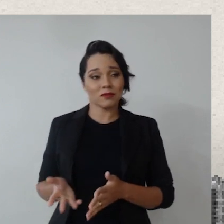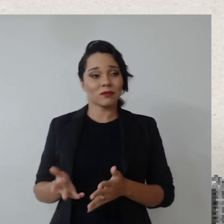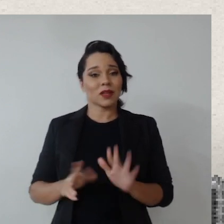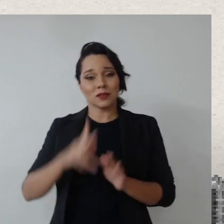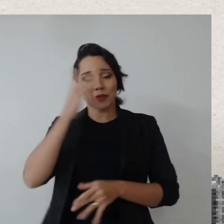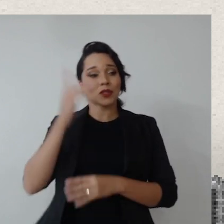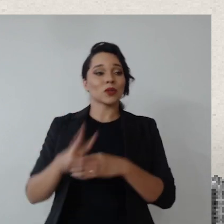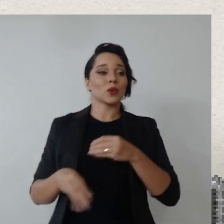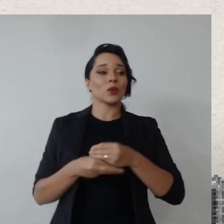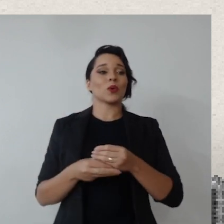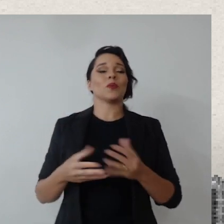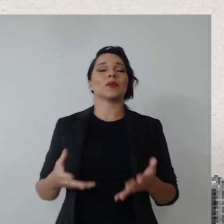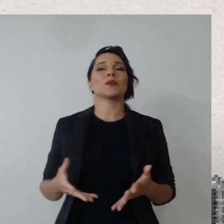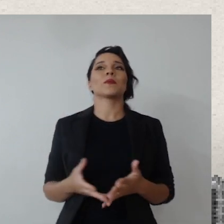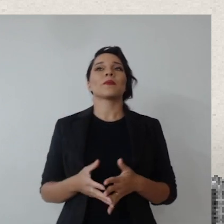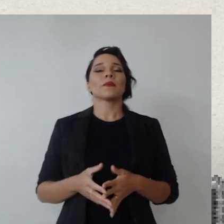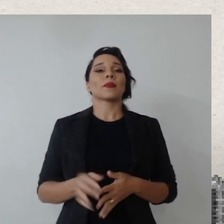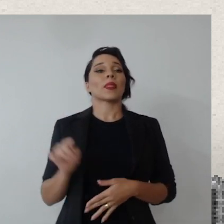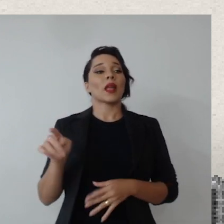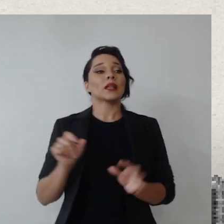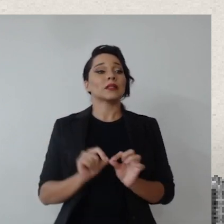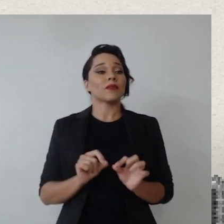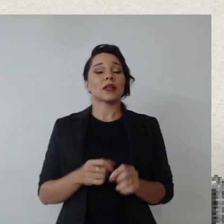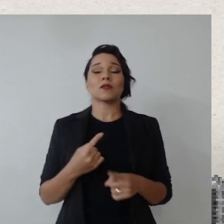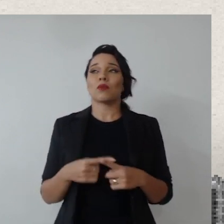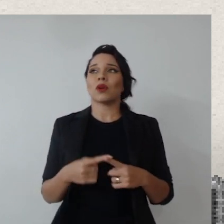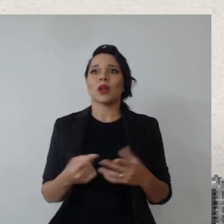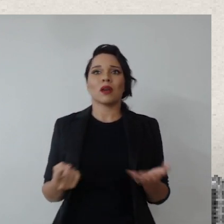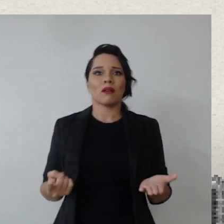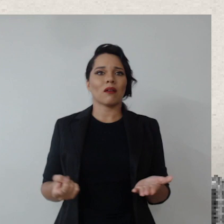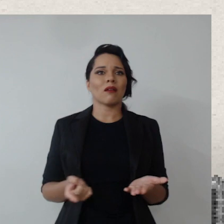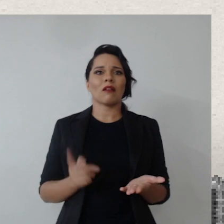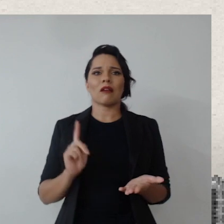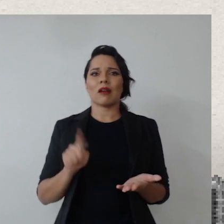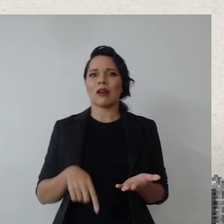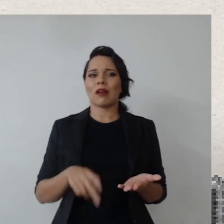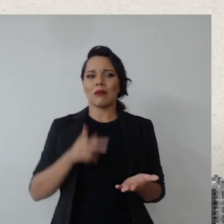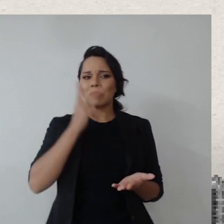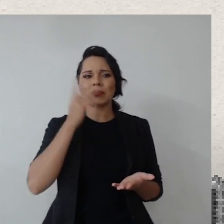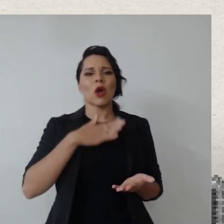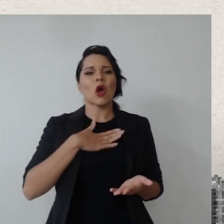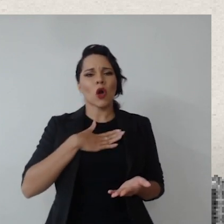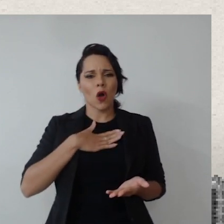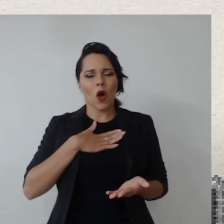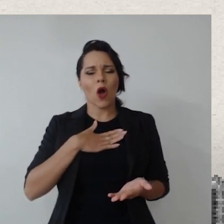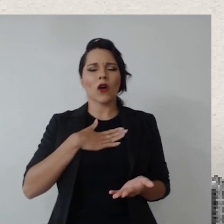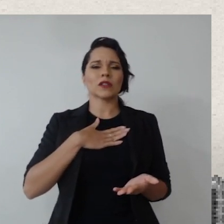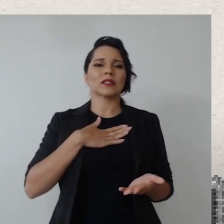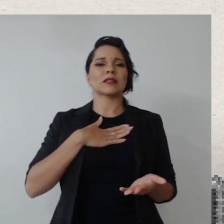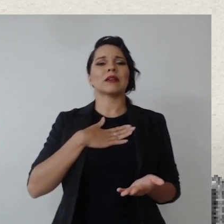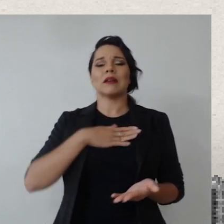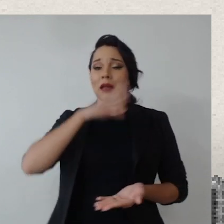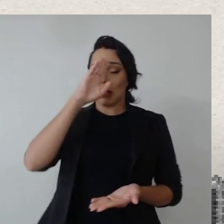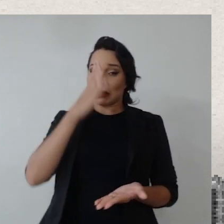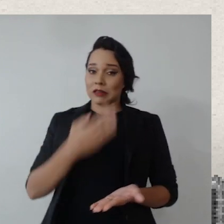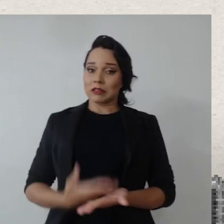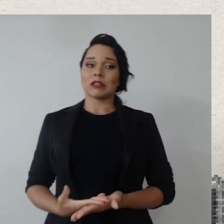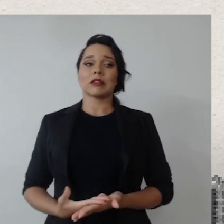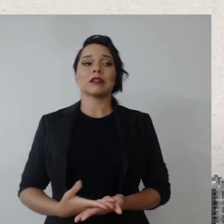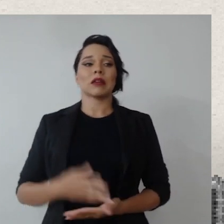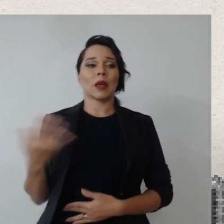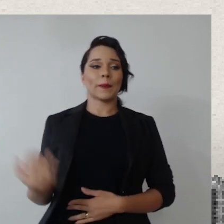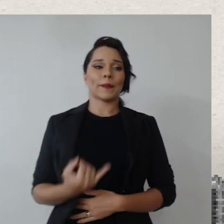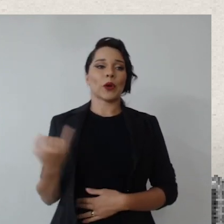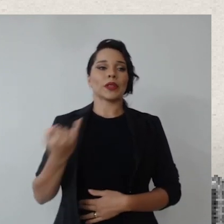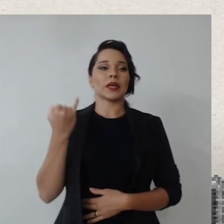muitas pessoas que integram esses comitês fazem porque são, gostam da causa, acreditam, né,